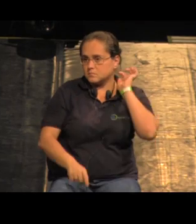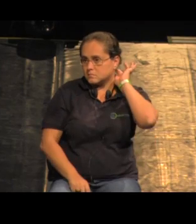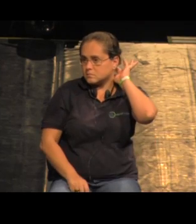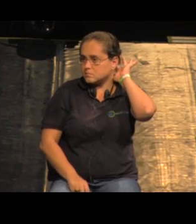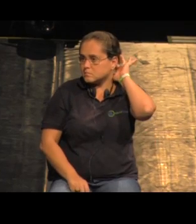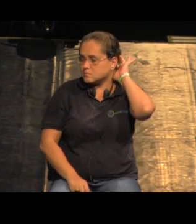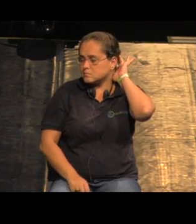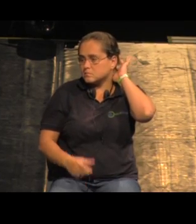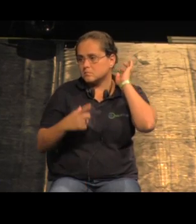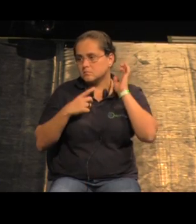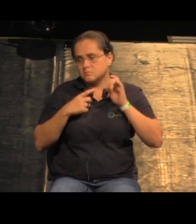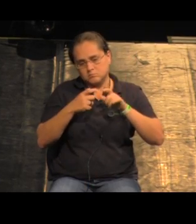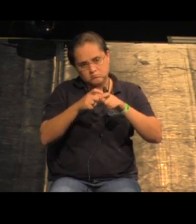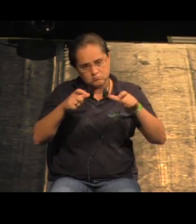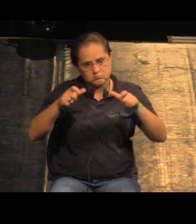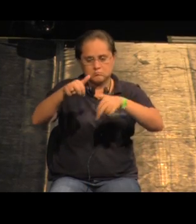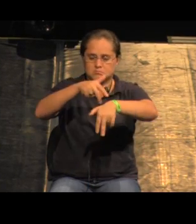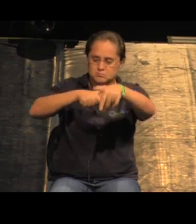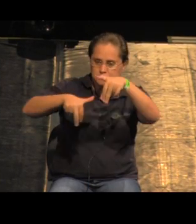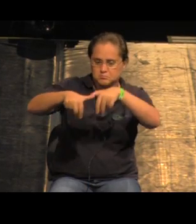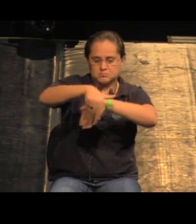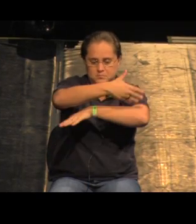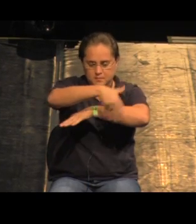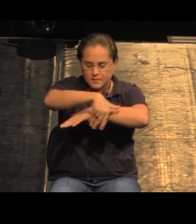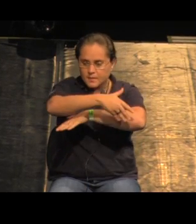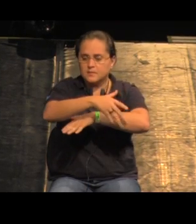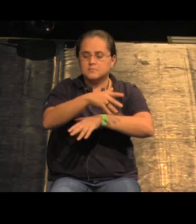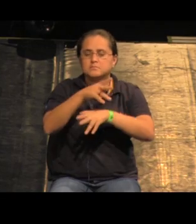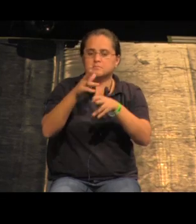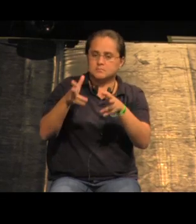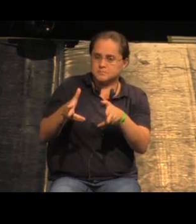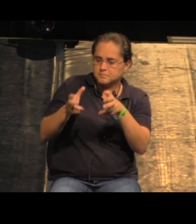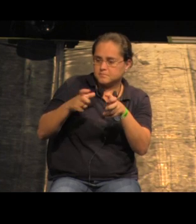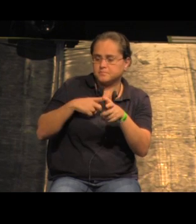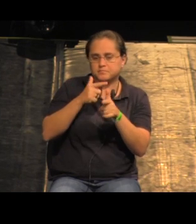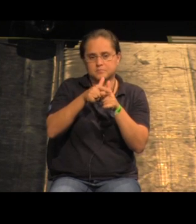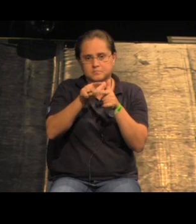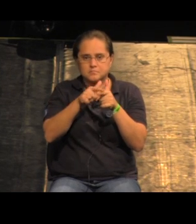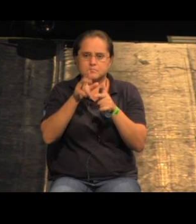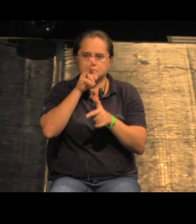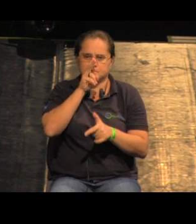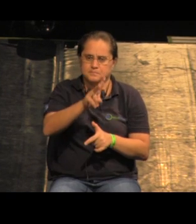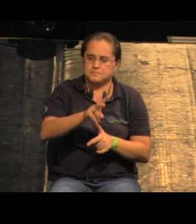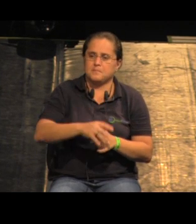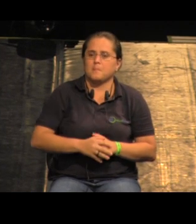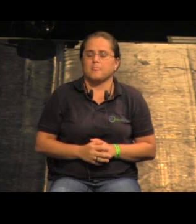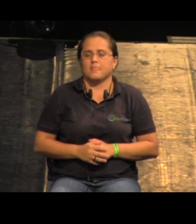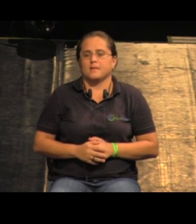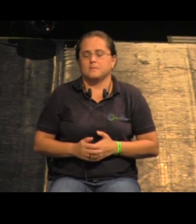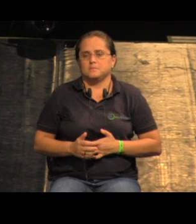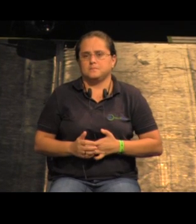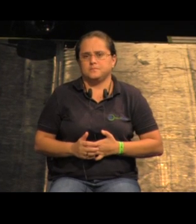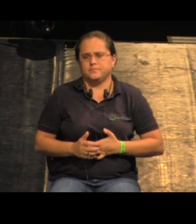que a gente tem grandes vias de mobilidade que retalham o tecido e criam problemas graves de de